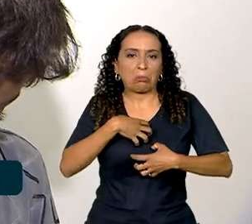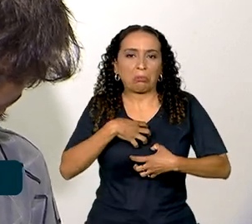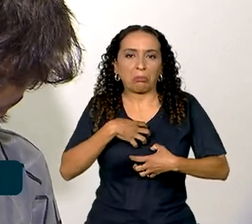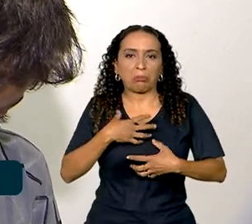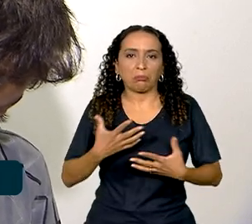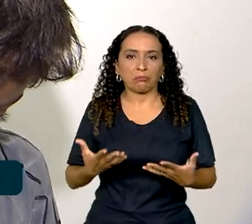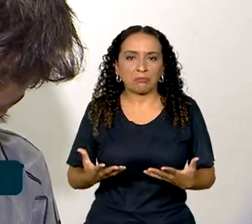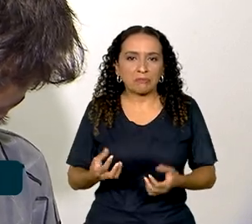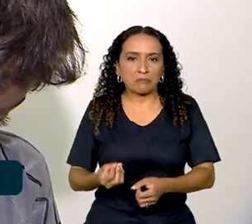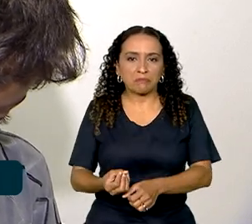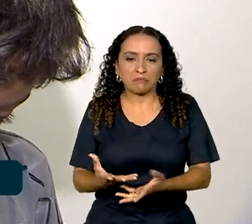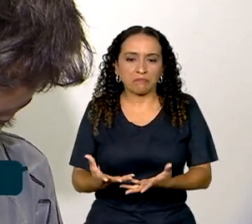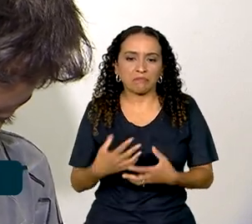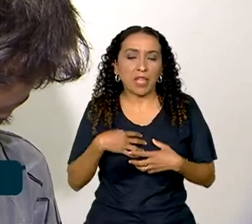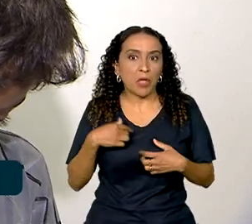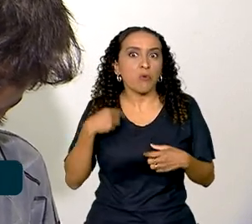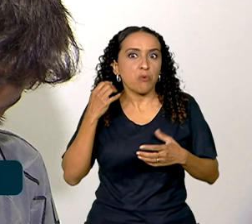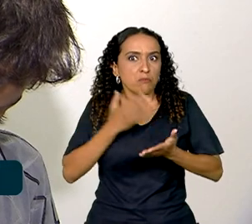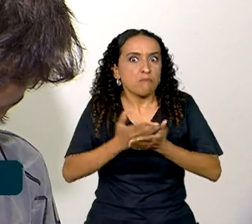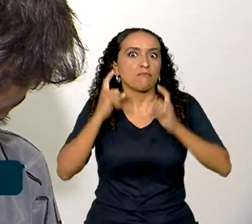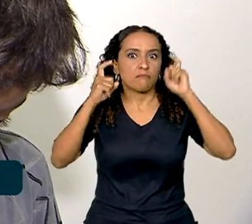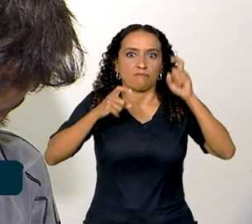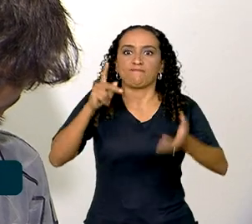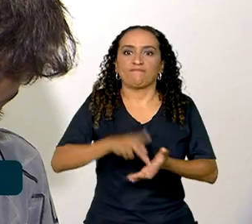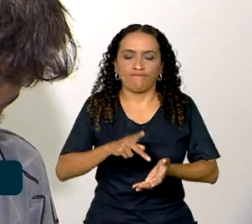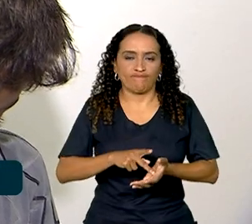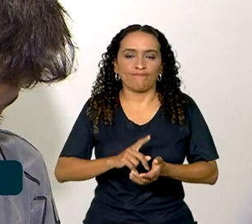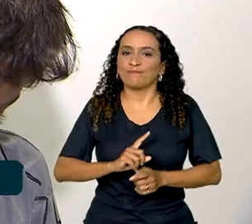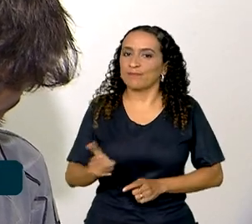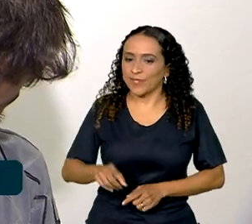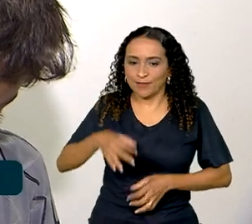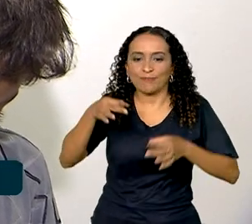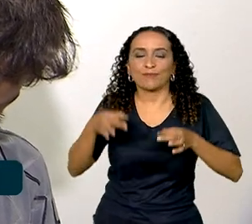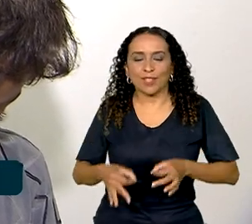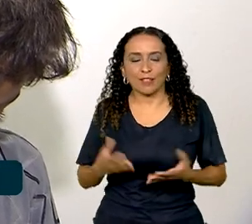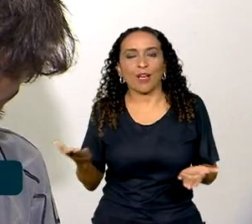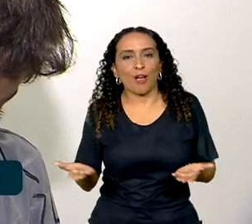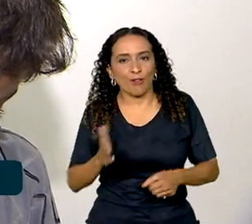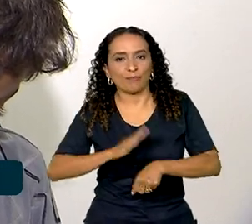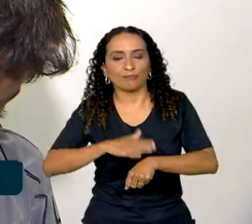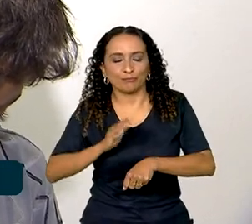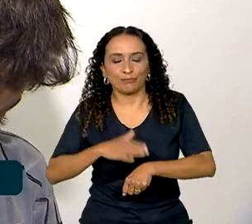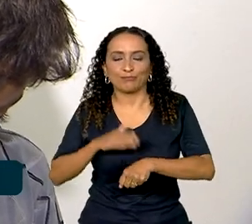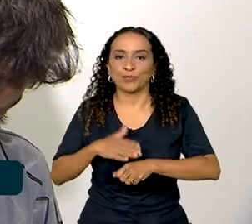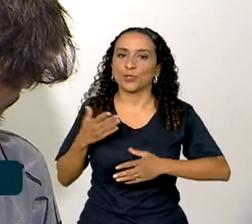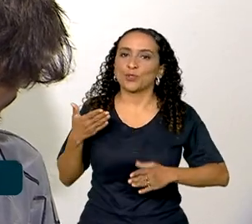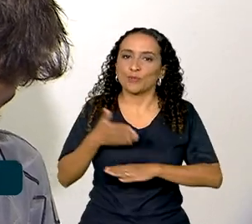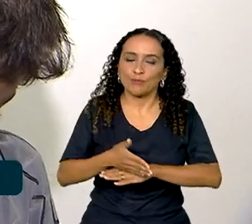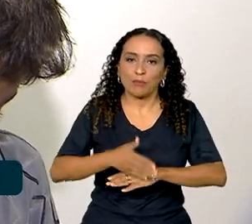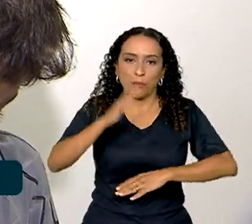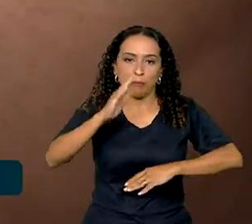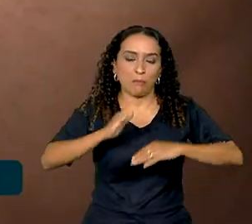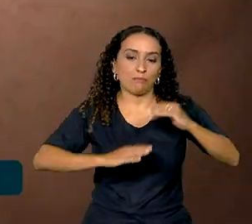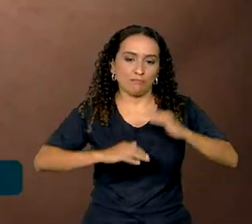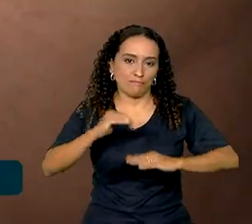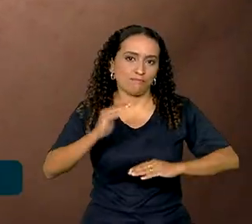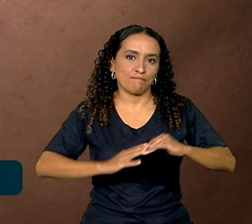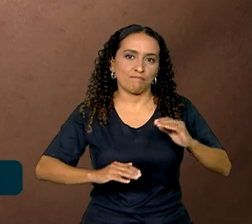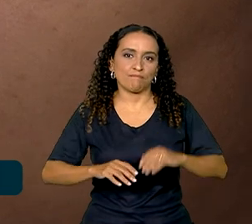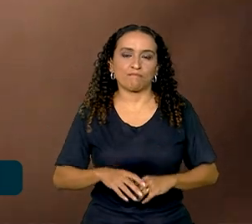Aí foi quando eu me preocupei. Eu falei, não, agora é a hora de eu procurar um especialista.